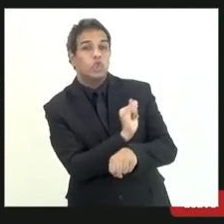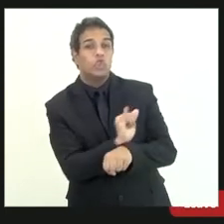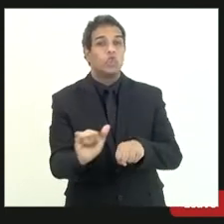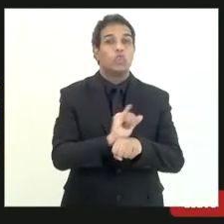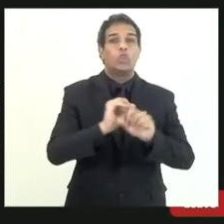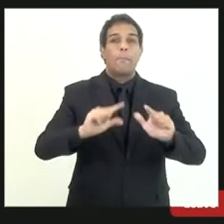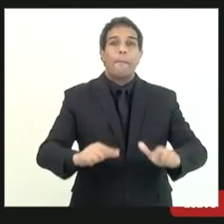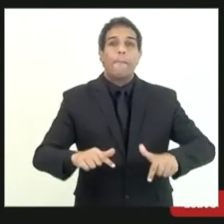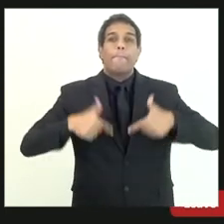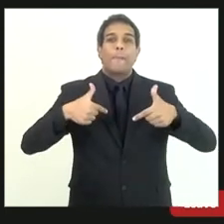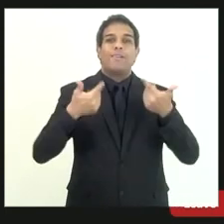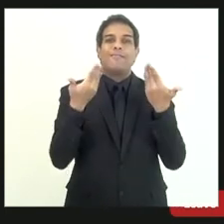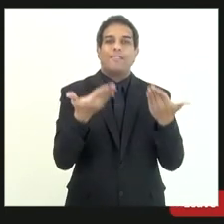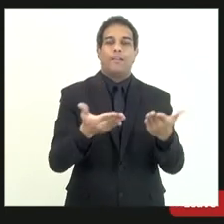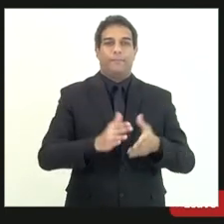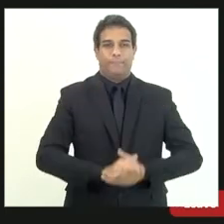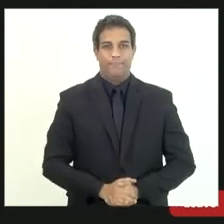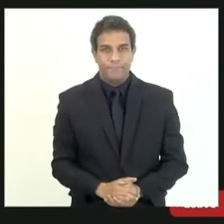de atuação